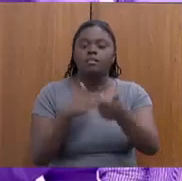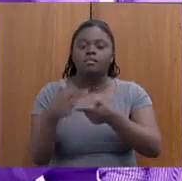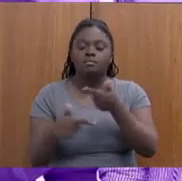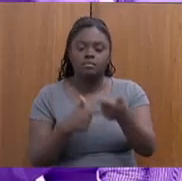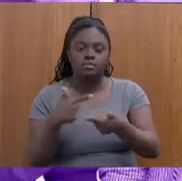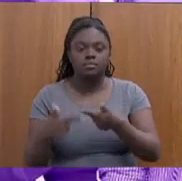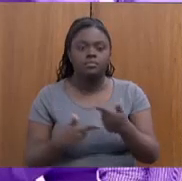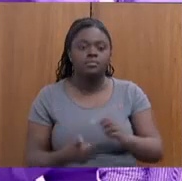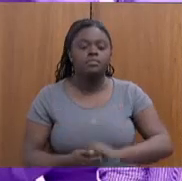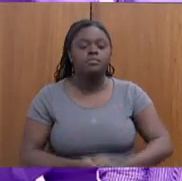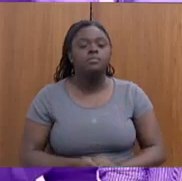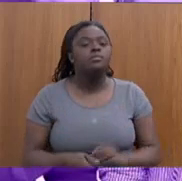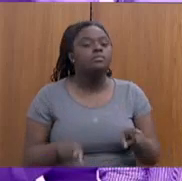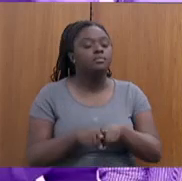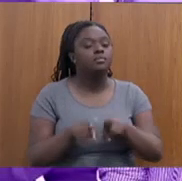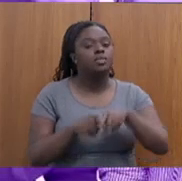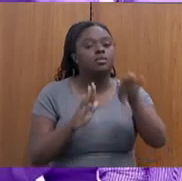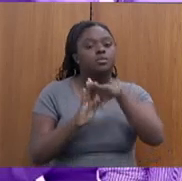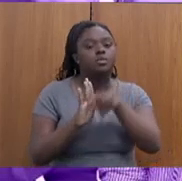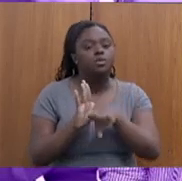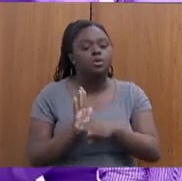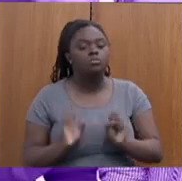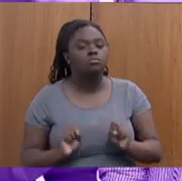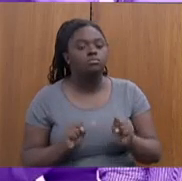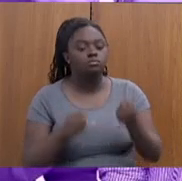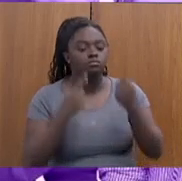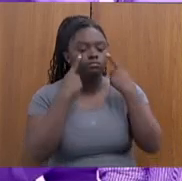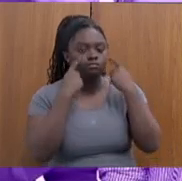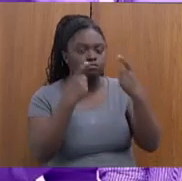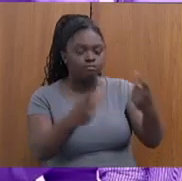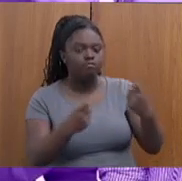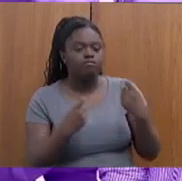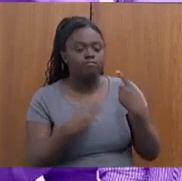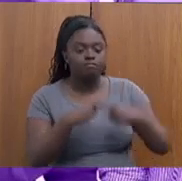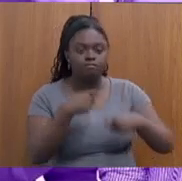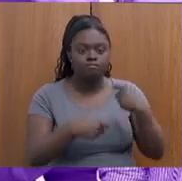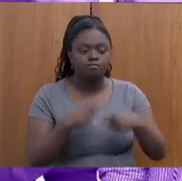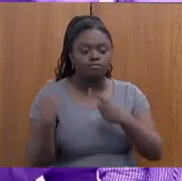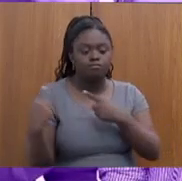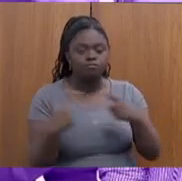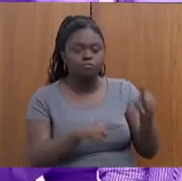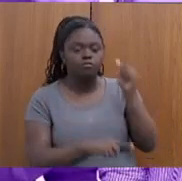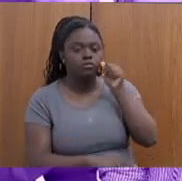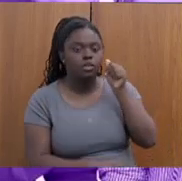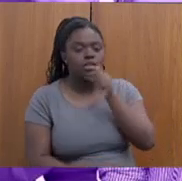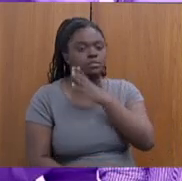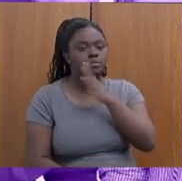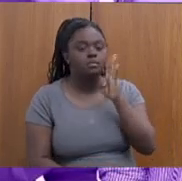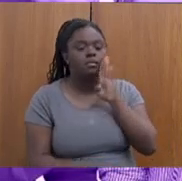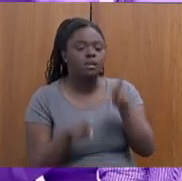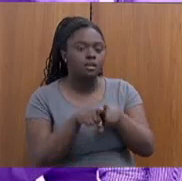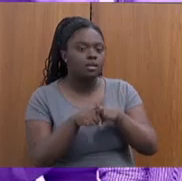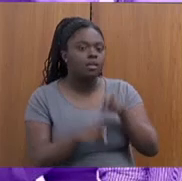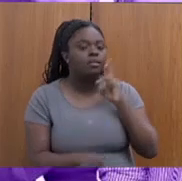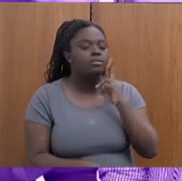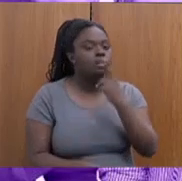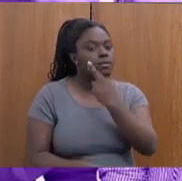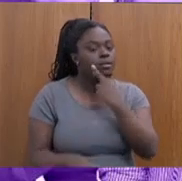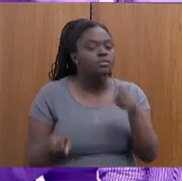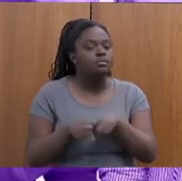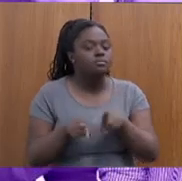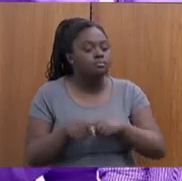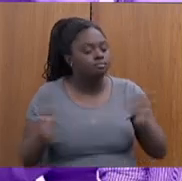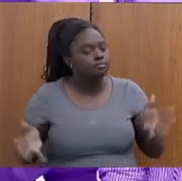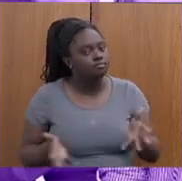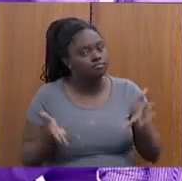Temos também o Protocolo de Enfrentamento à Violência Sexual contra Mulheres em Bairros e Restaurantes, que será lançado em breve. Estímulo à construção